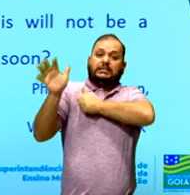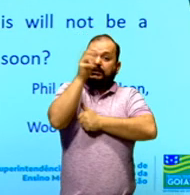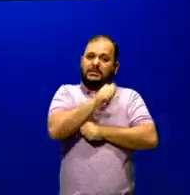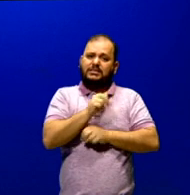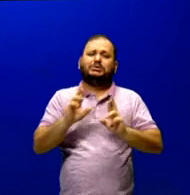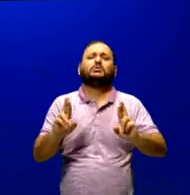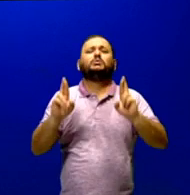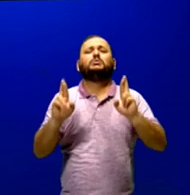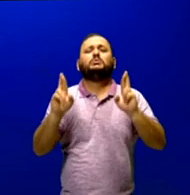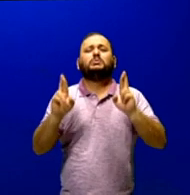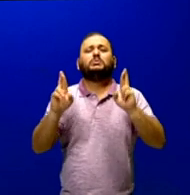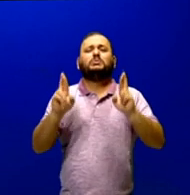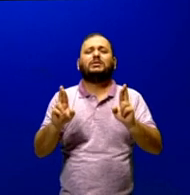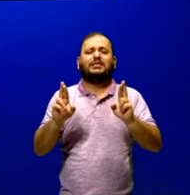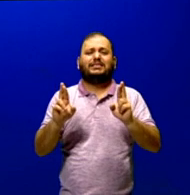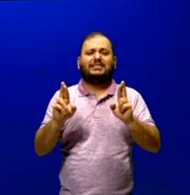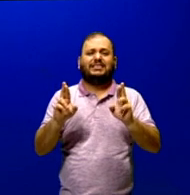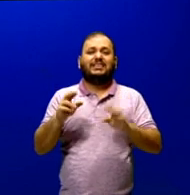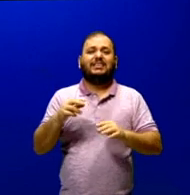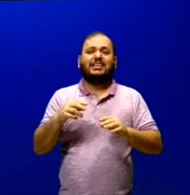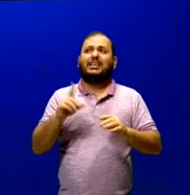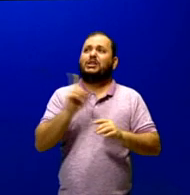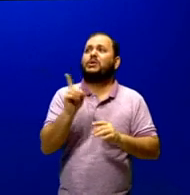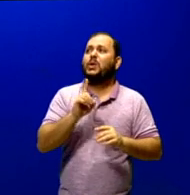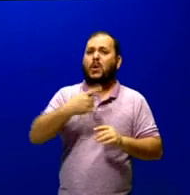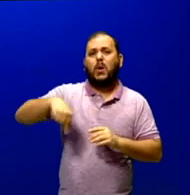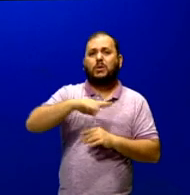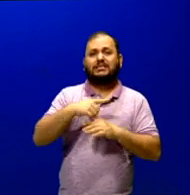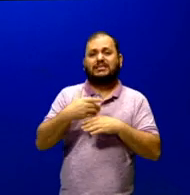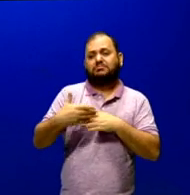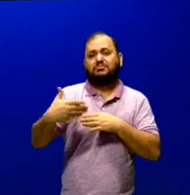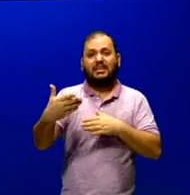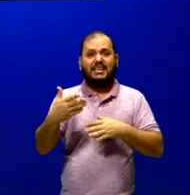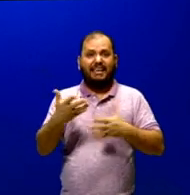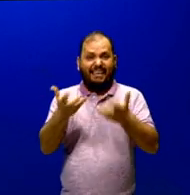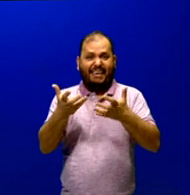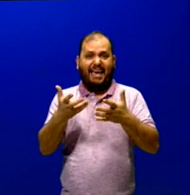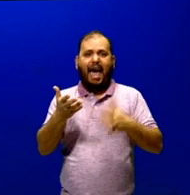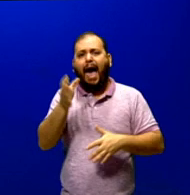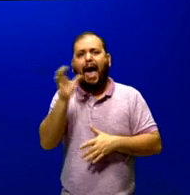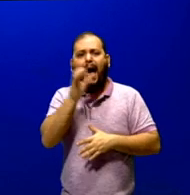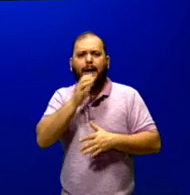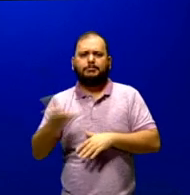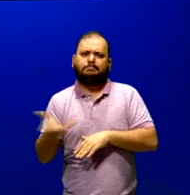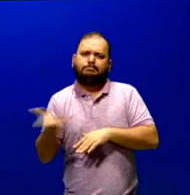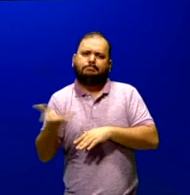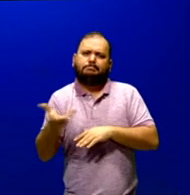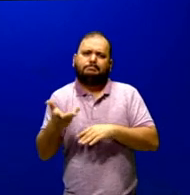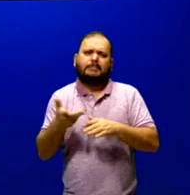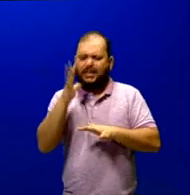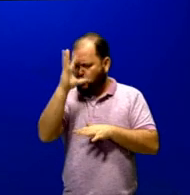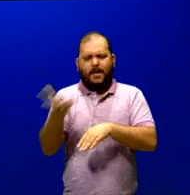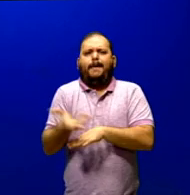deva, uma lição de que a gente a deva terminar tudo muito rapidamente, espero que isso seja uma lição que mostre